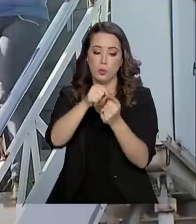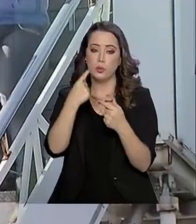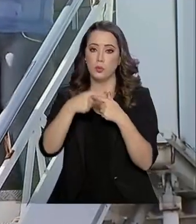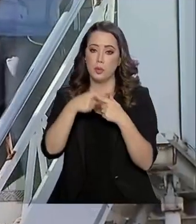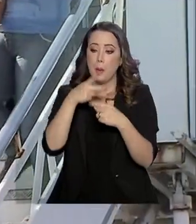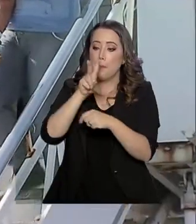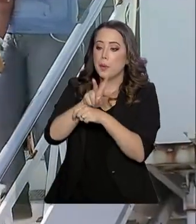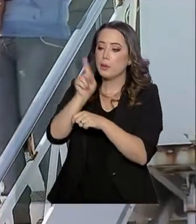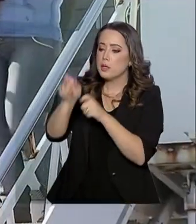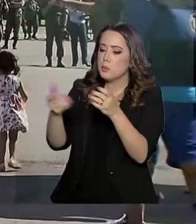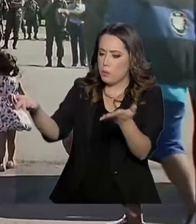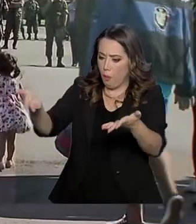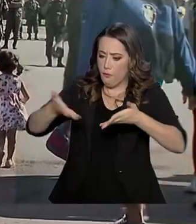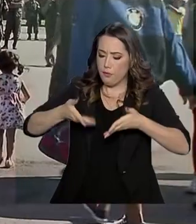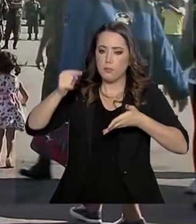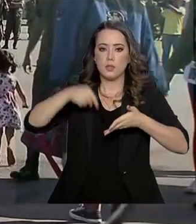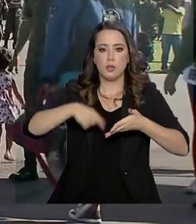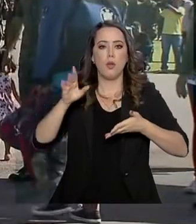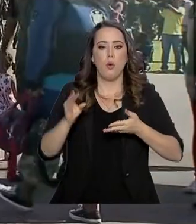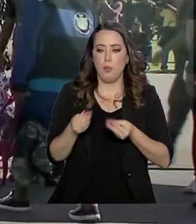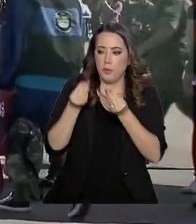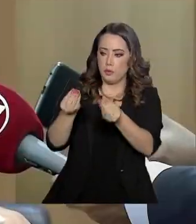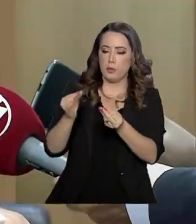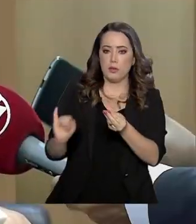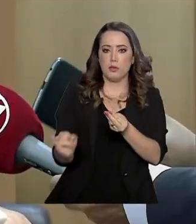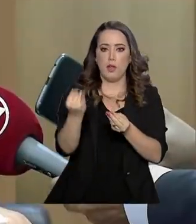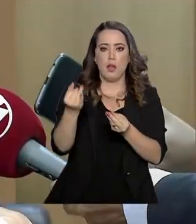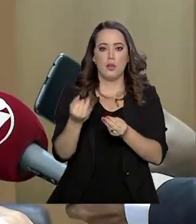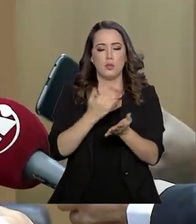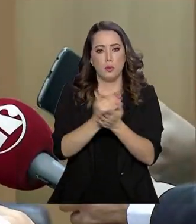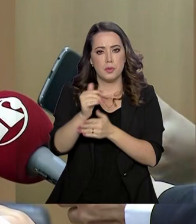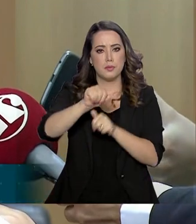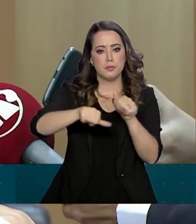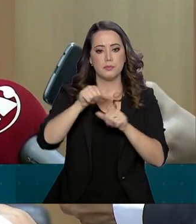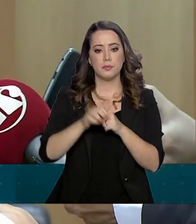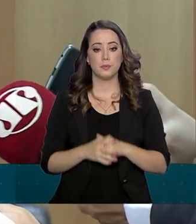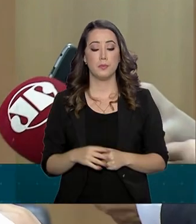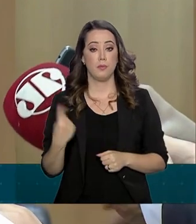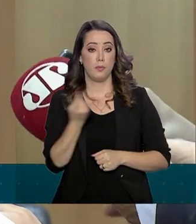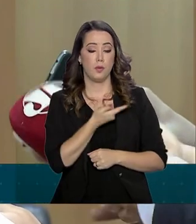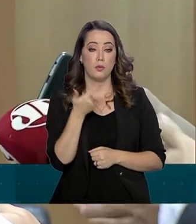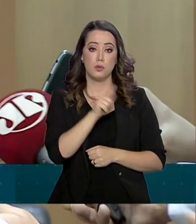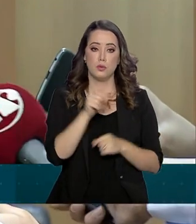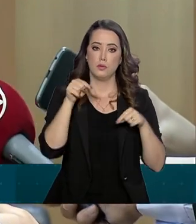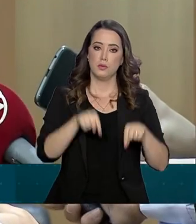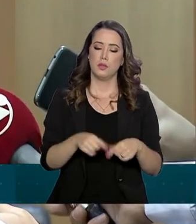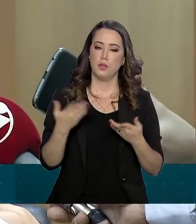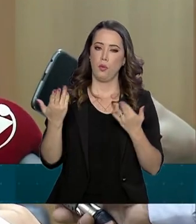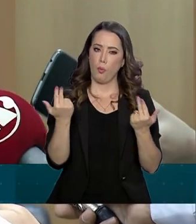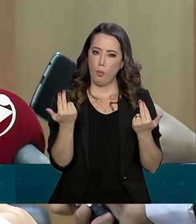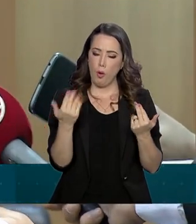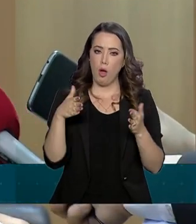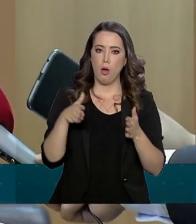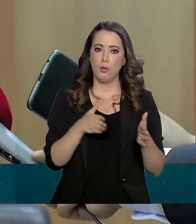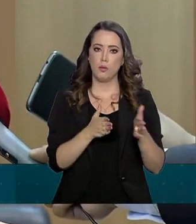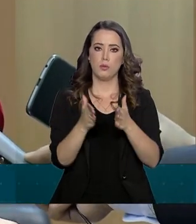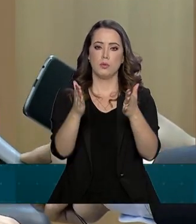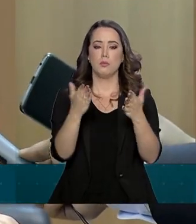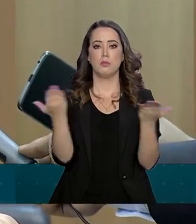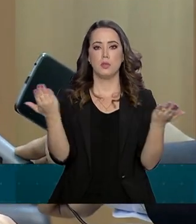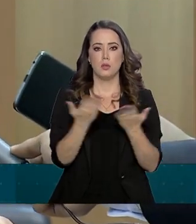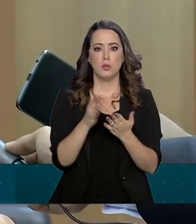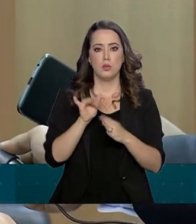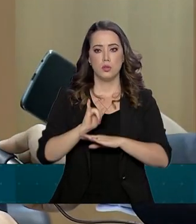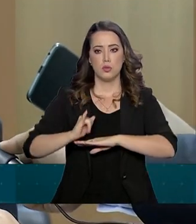e oferecerá a elas uma segunda chance. O que a gente está repetindo hoje é a estrada da rodovia dos imigrantes com